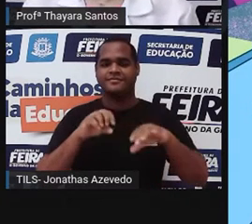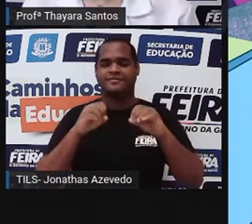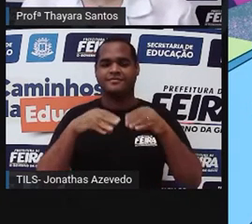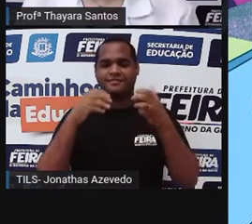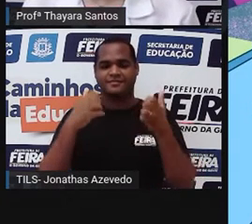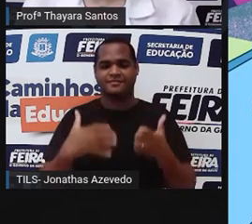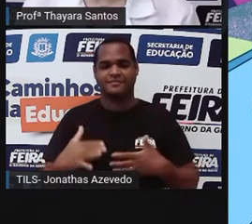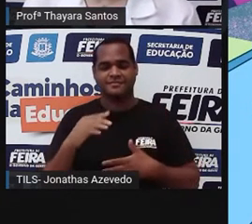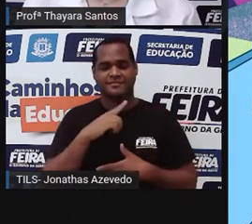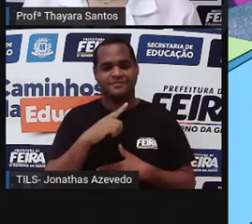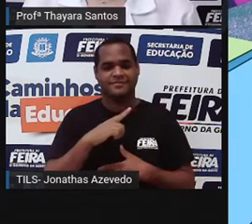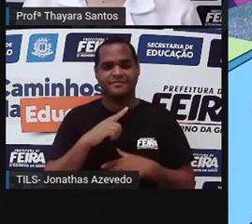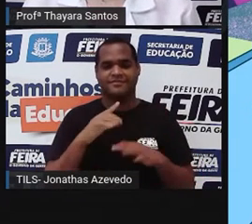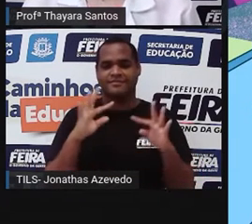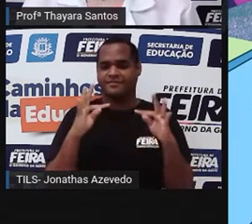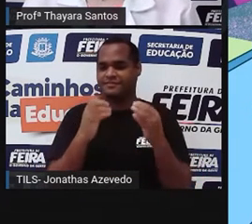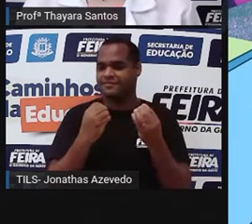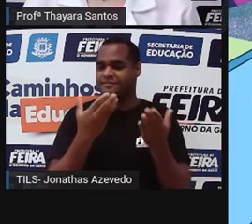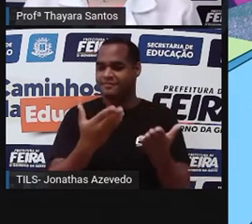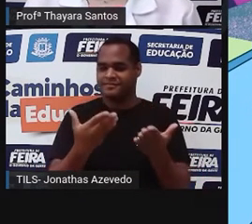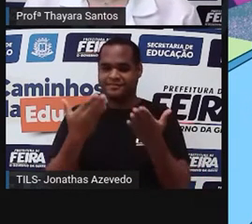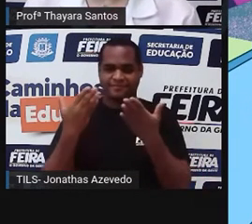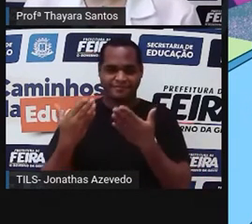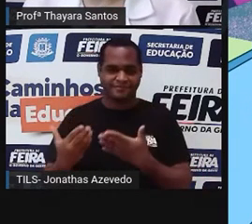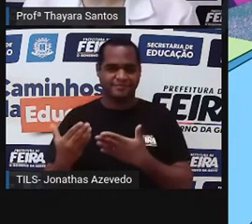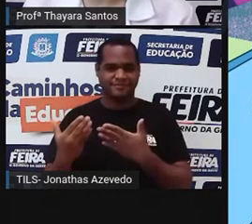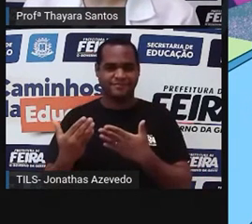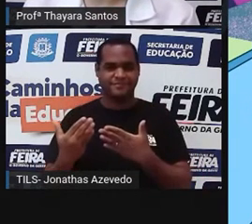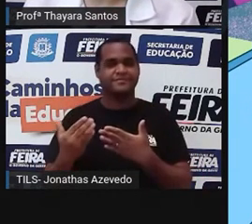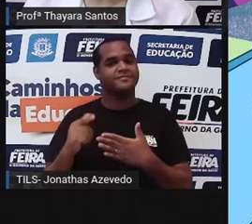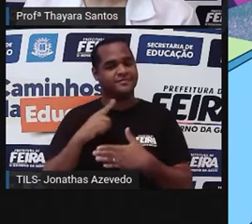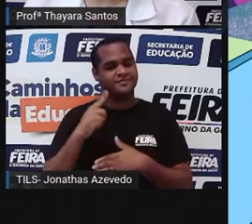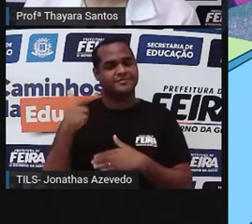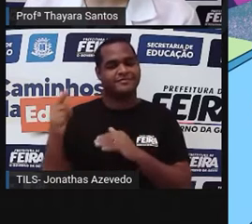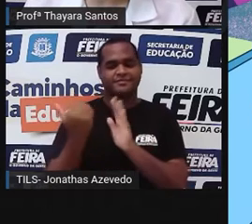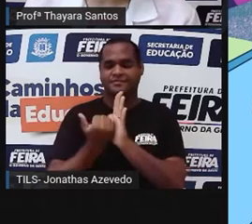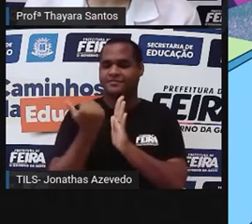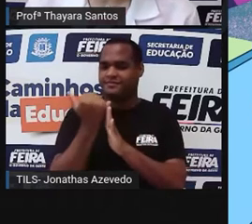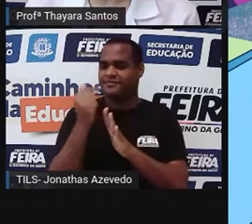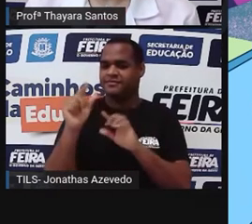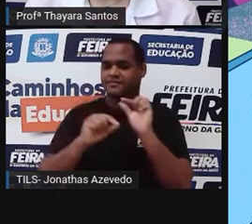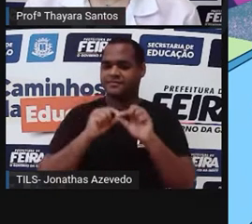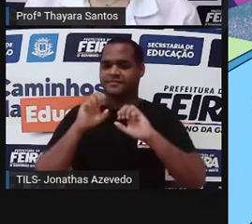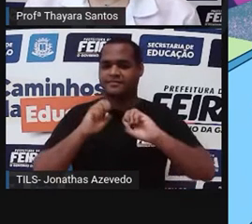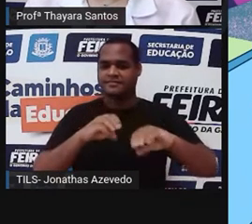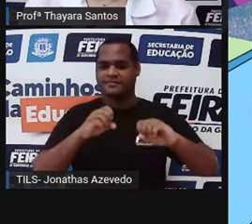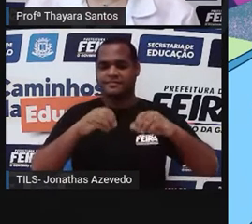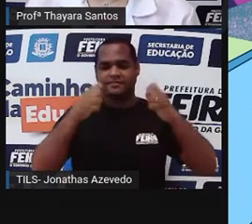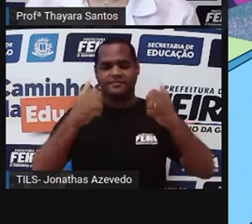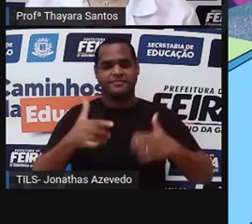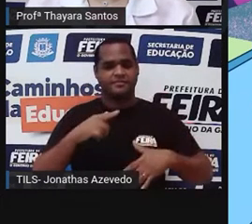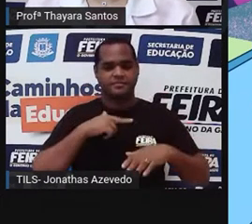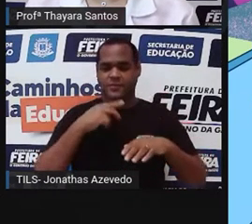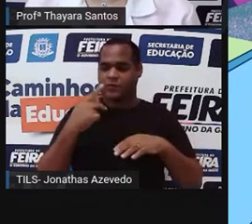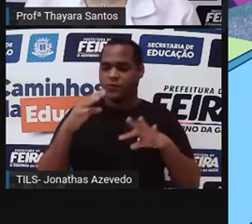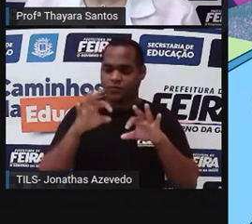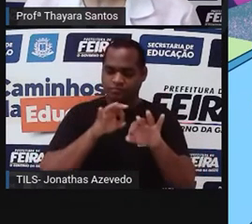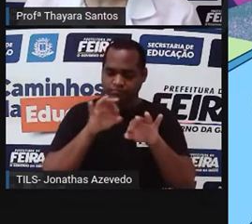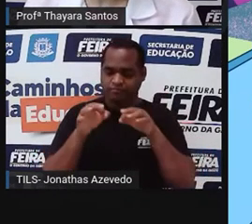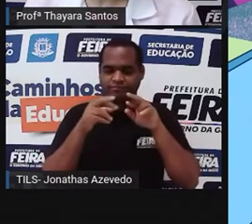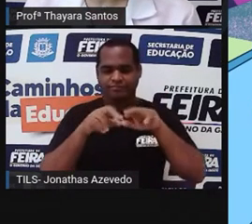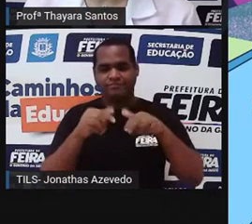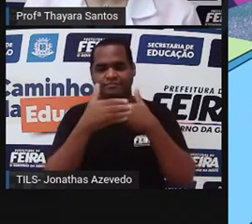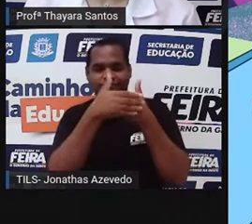Primeiro do que tudo, sejam todos vocês que estão aí do outro lado muito bem-vindos a mais uma das nossas aulas. Tudo aqui está sendo preparado com muito